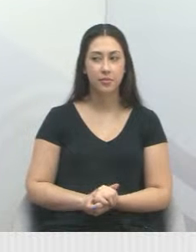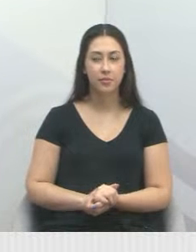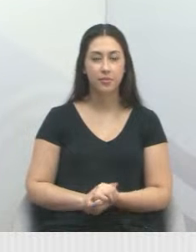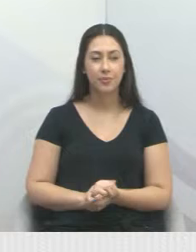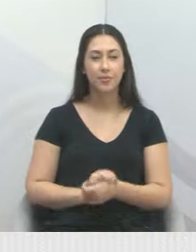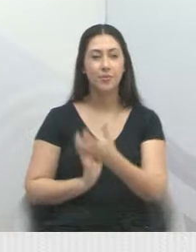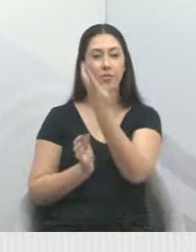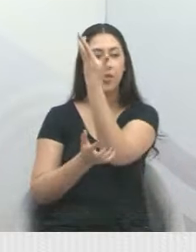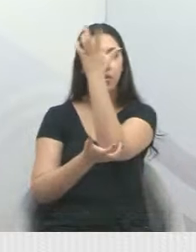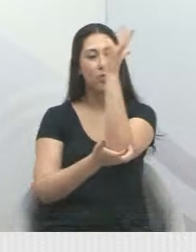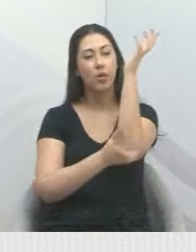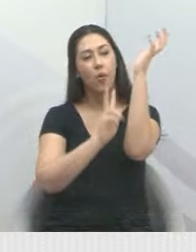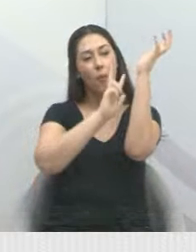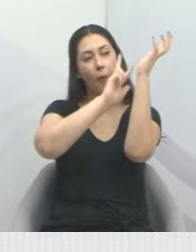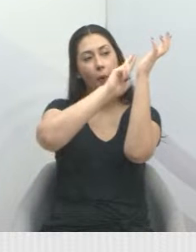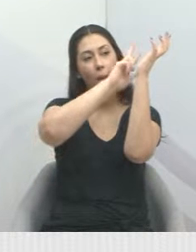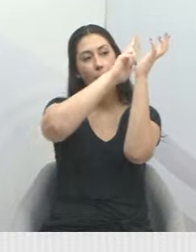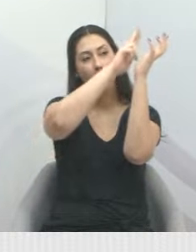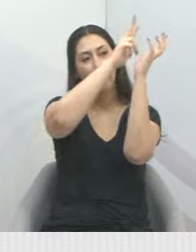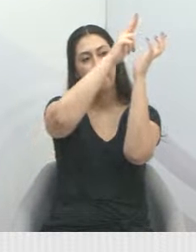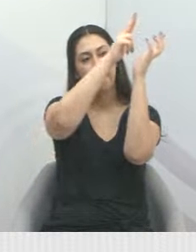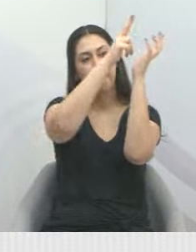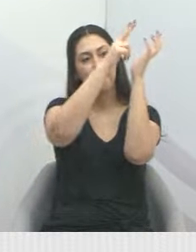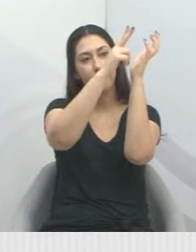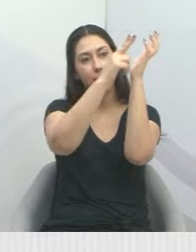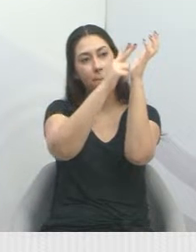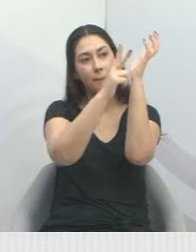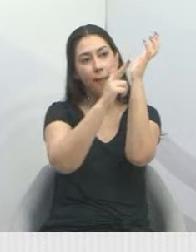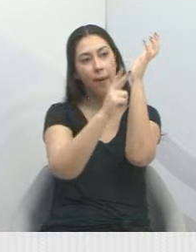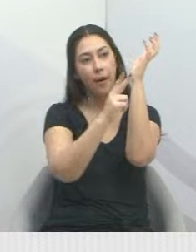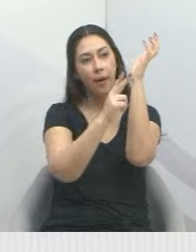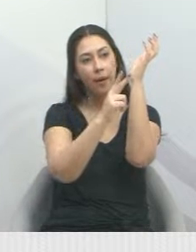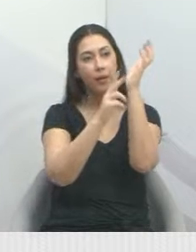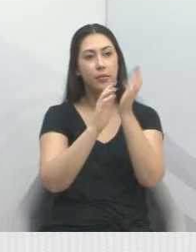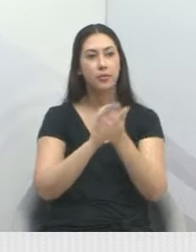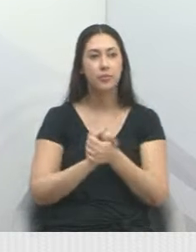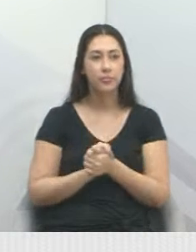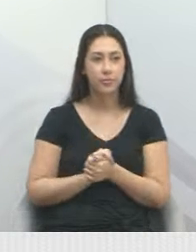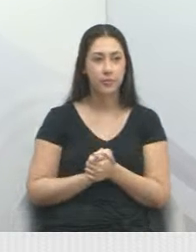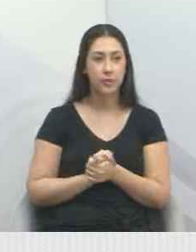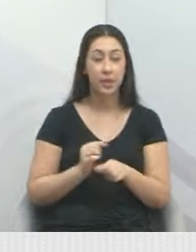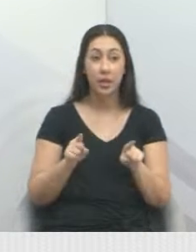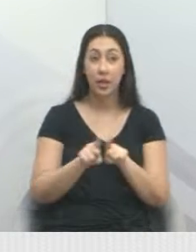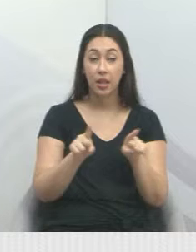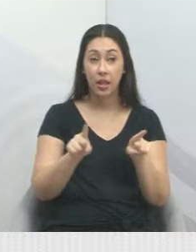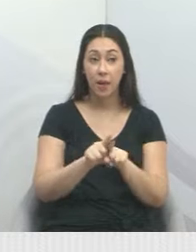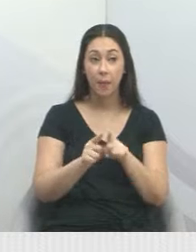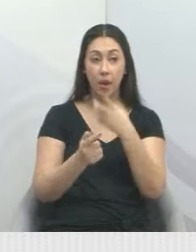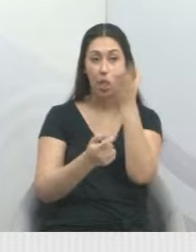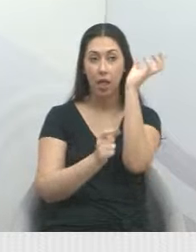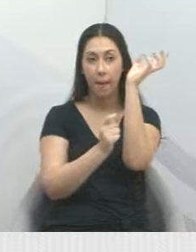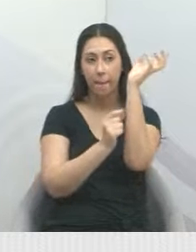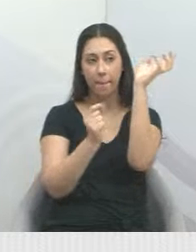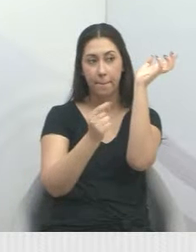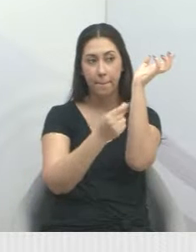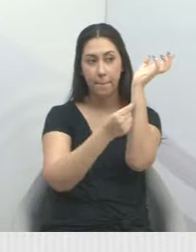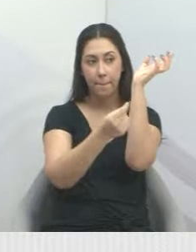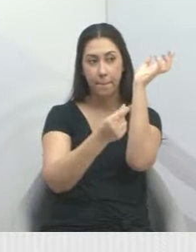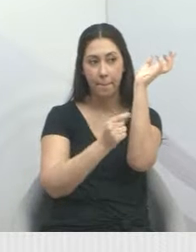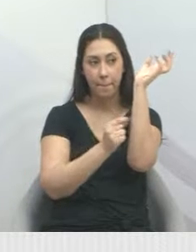poda das árvores e emprantar com espinho,